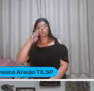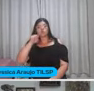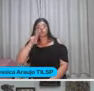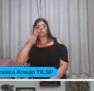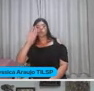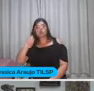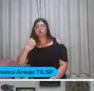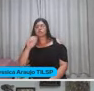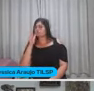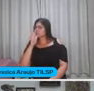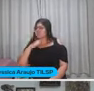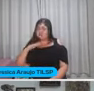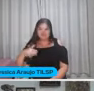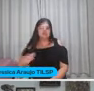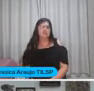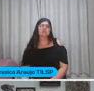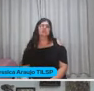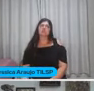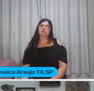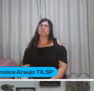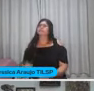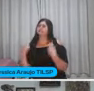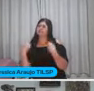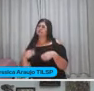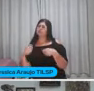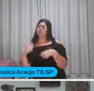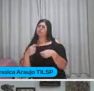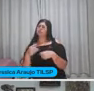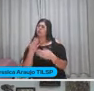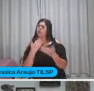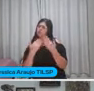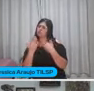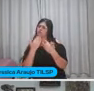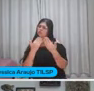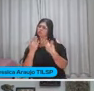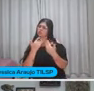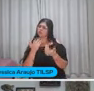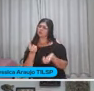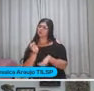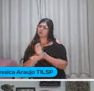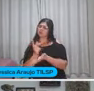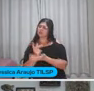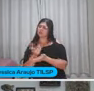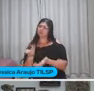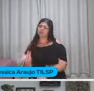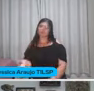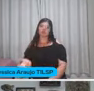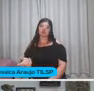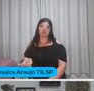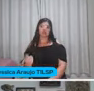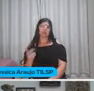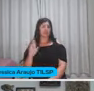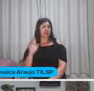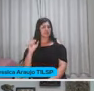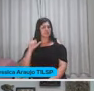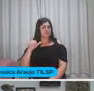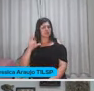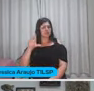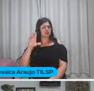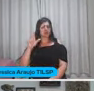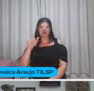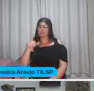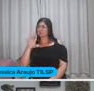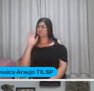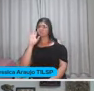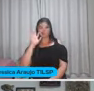Que se aprende Que não há necessidade De consumir Consumir Consumir Consumir Porque reciclar Não é a solução, pessoal